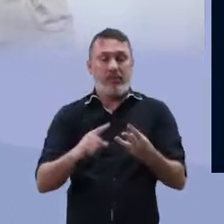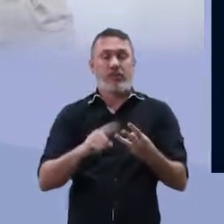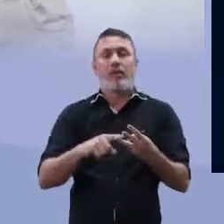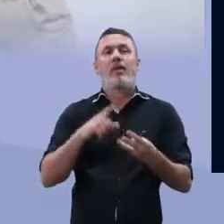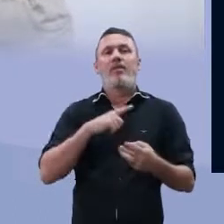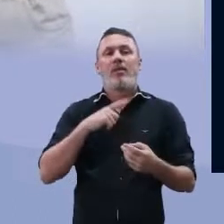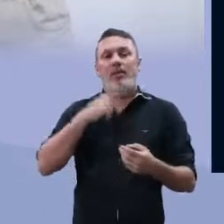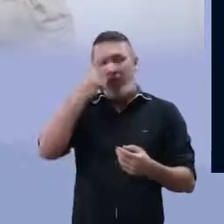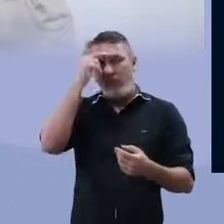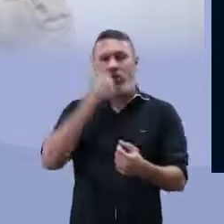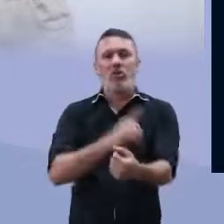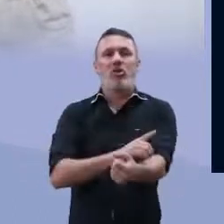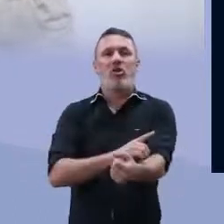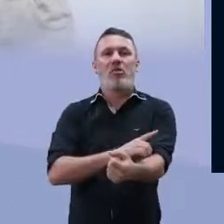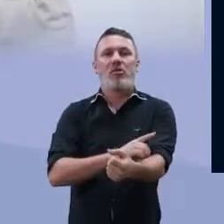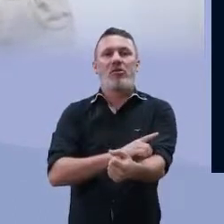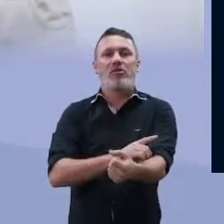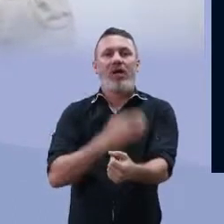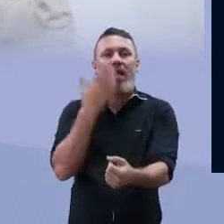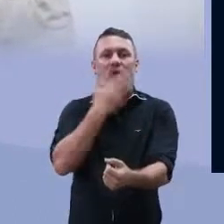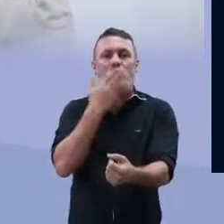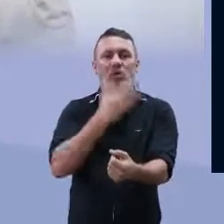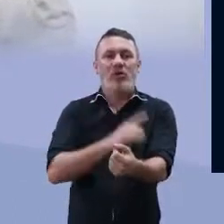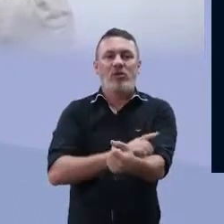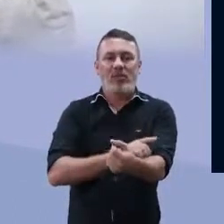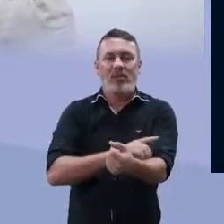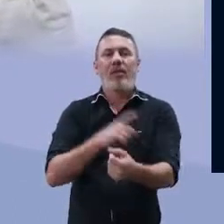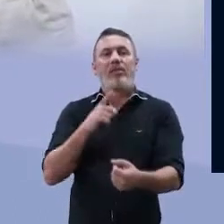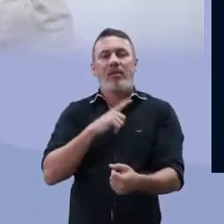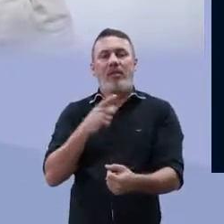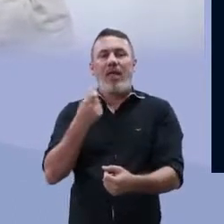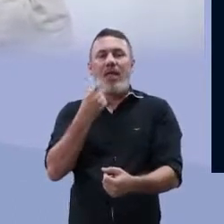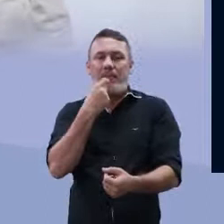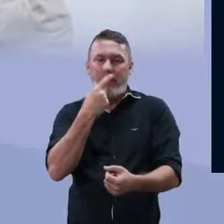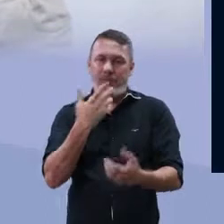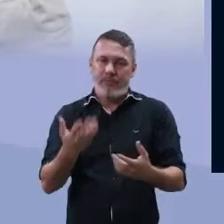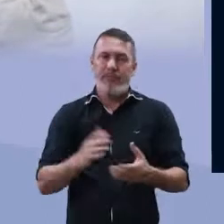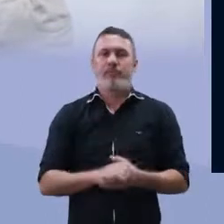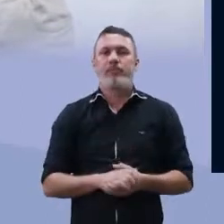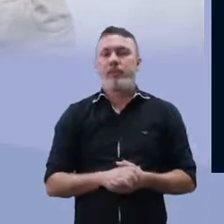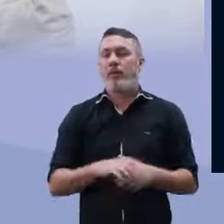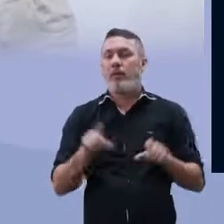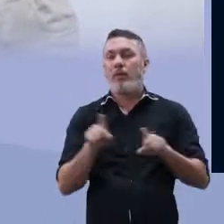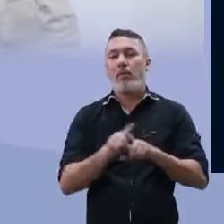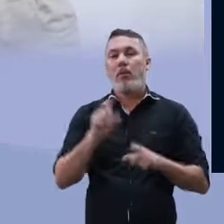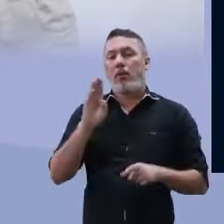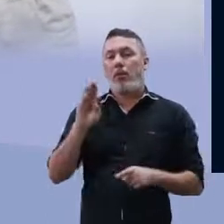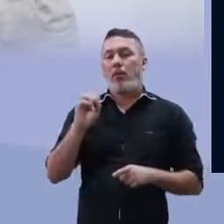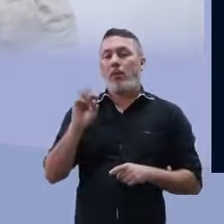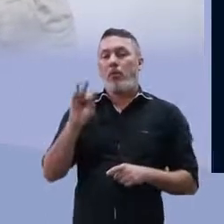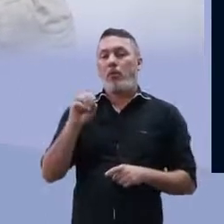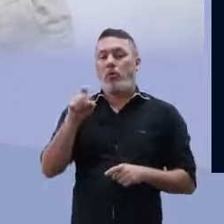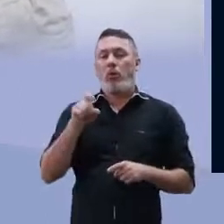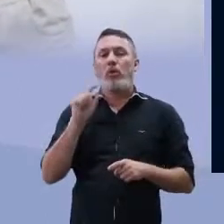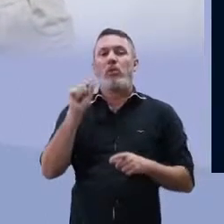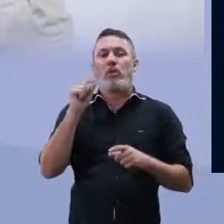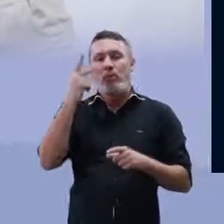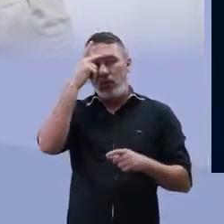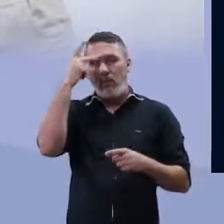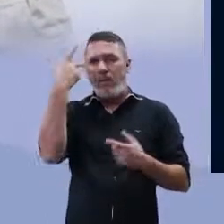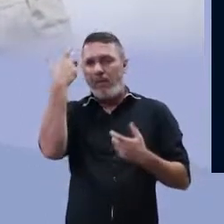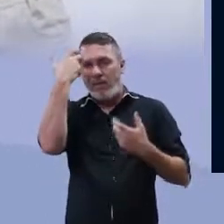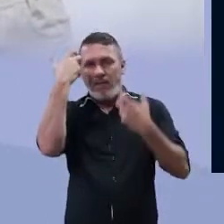A insulina, que é aplicada para diabéticos, é produzida por essas bactérias. O botox, aquela